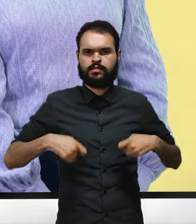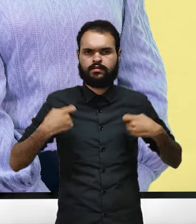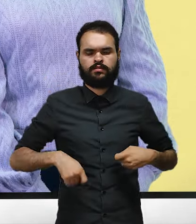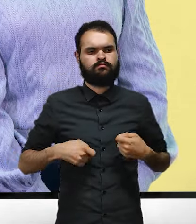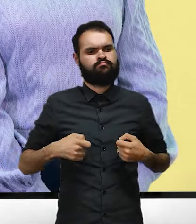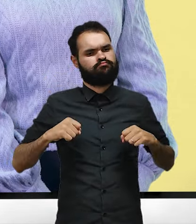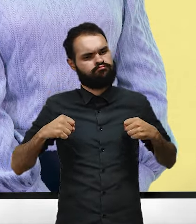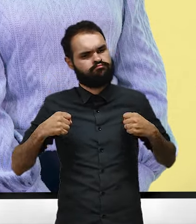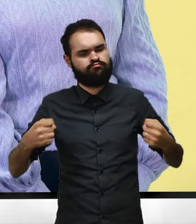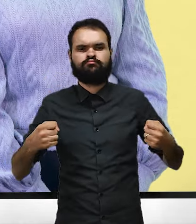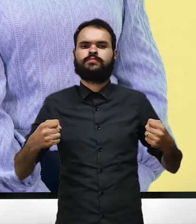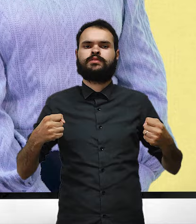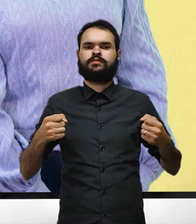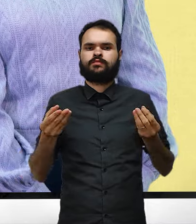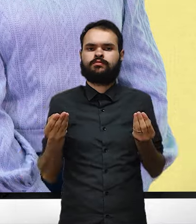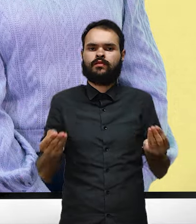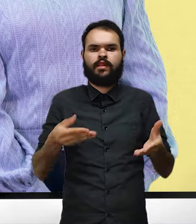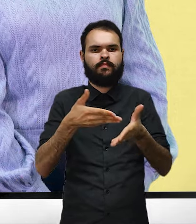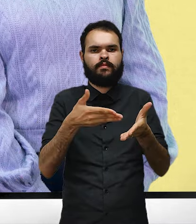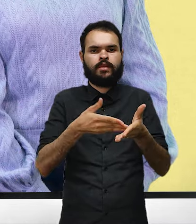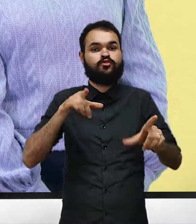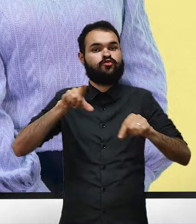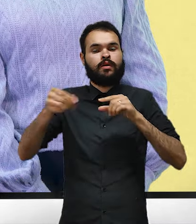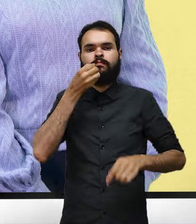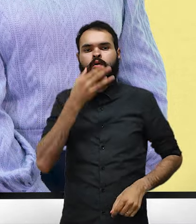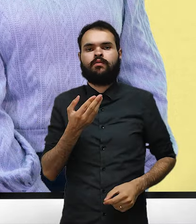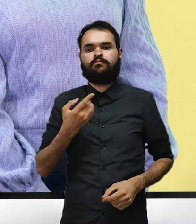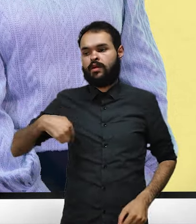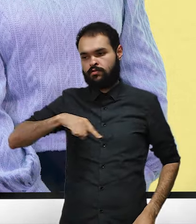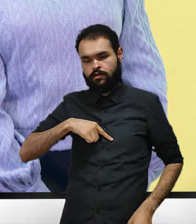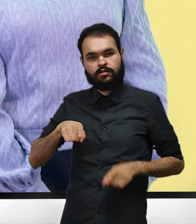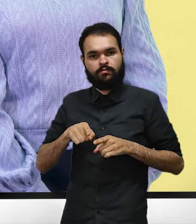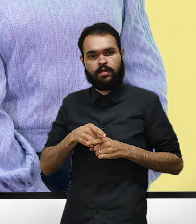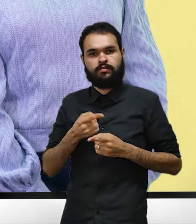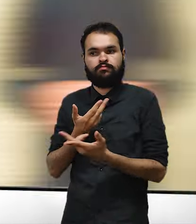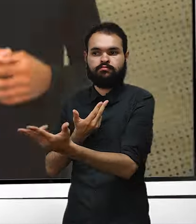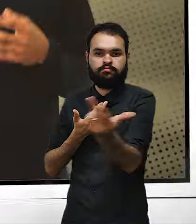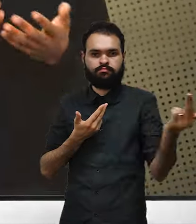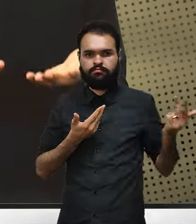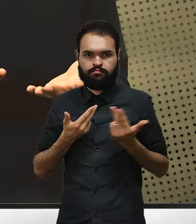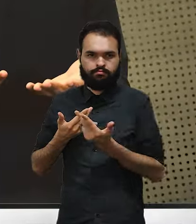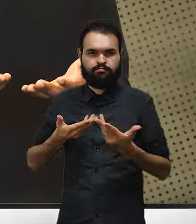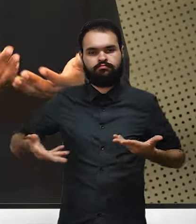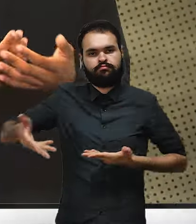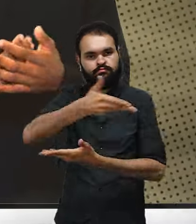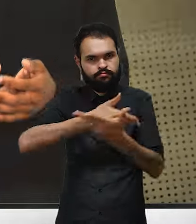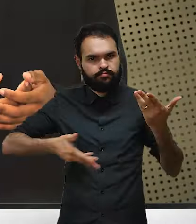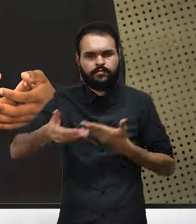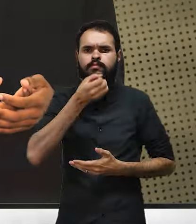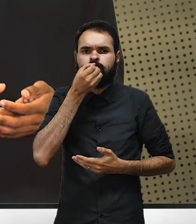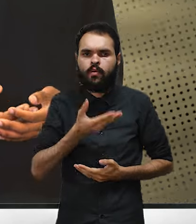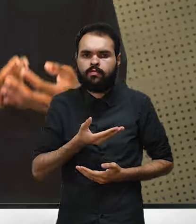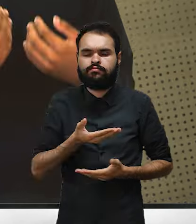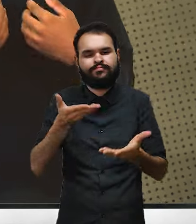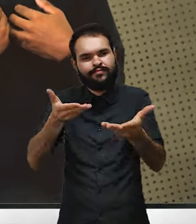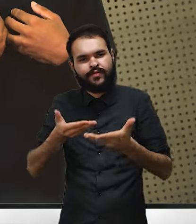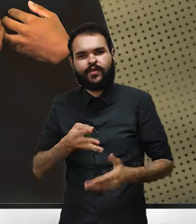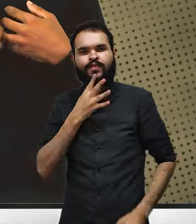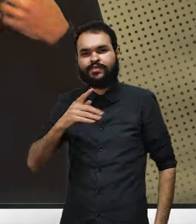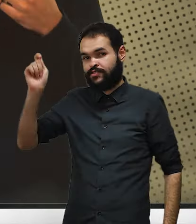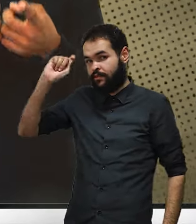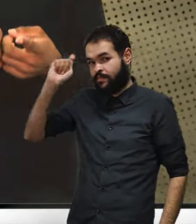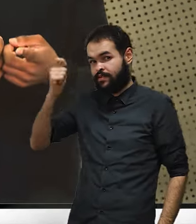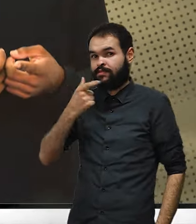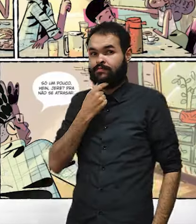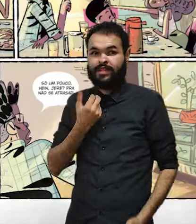limite. E fazer escolhas que sejam boas para nós e para os que estão à nossa volta. Convido você a conhecer o Jeremias, um P.A. como